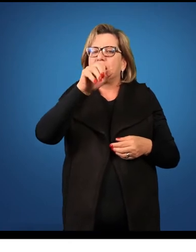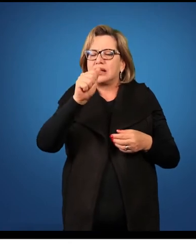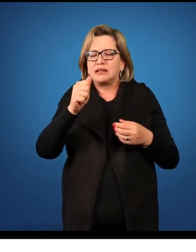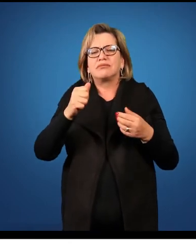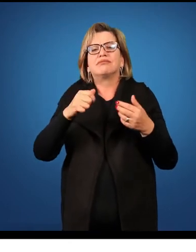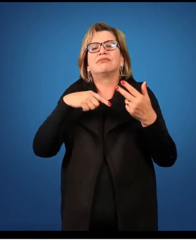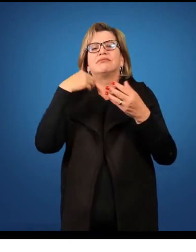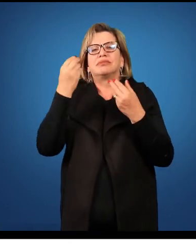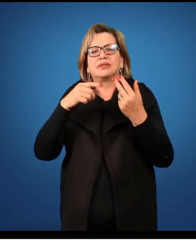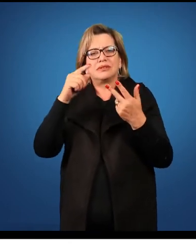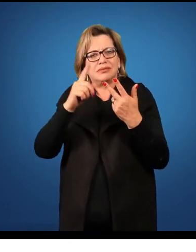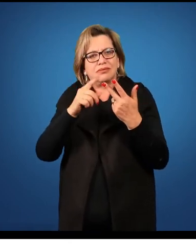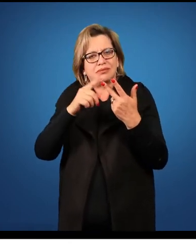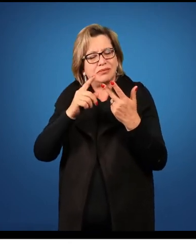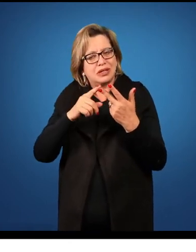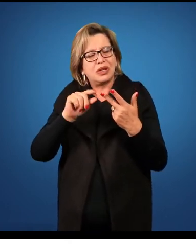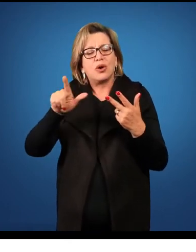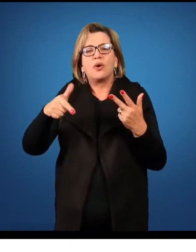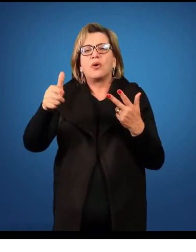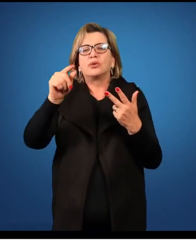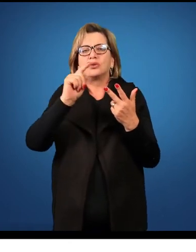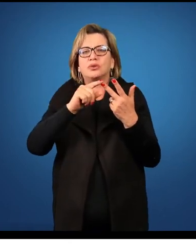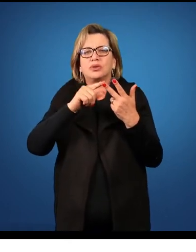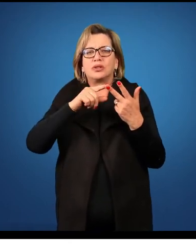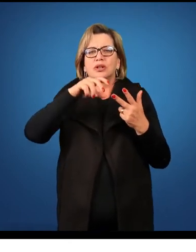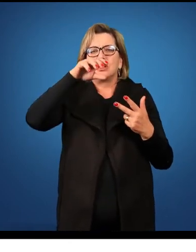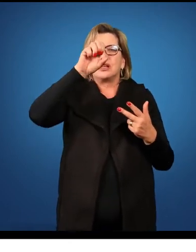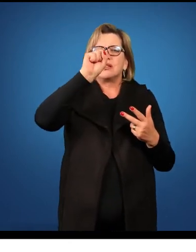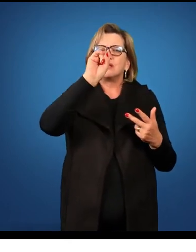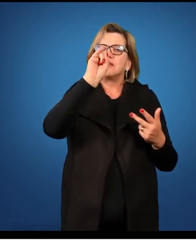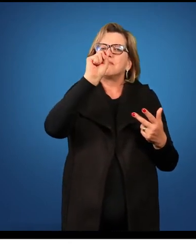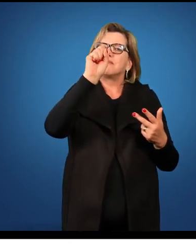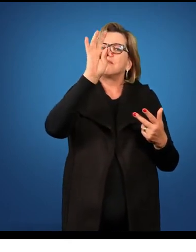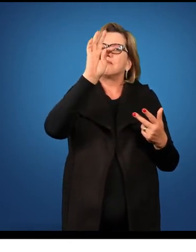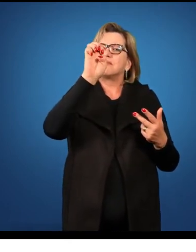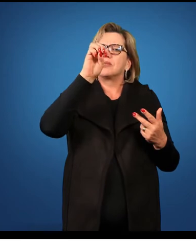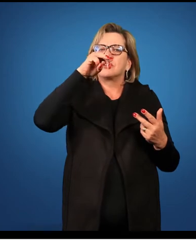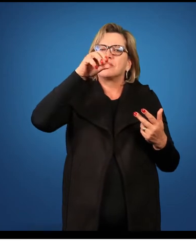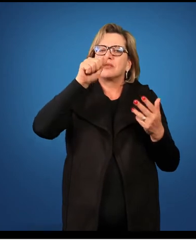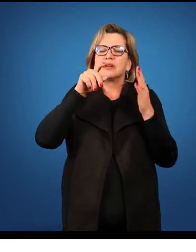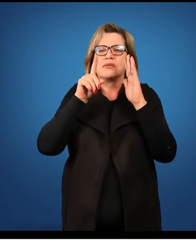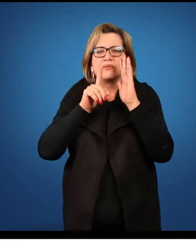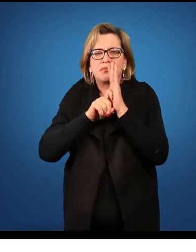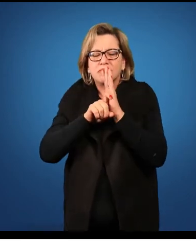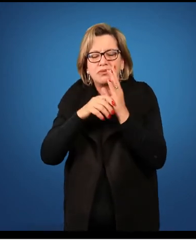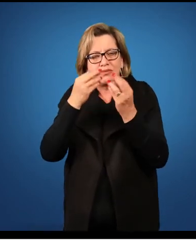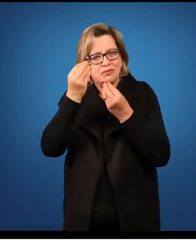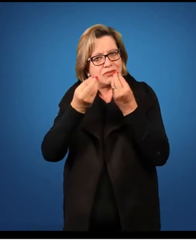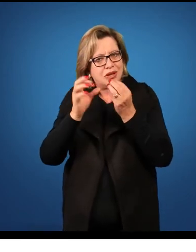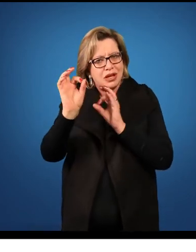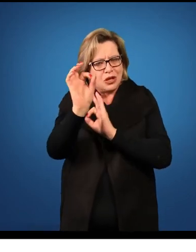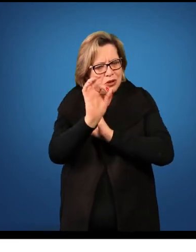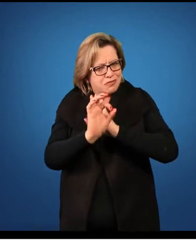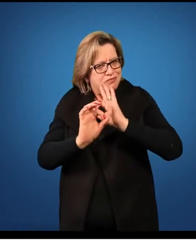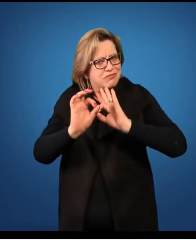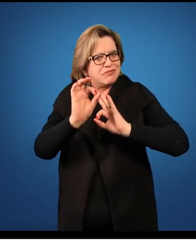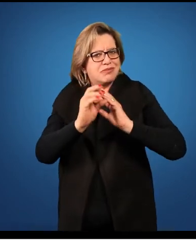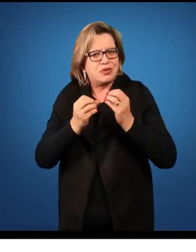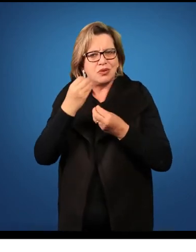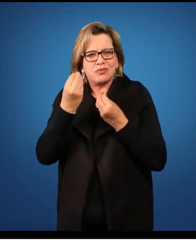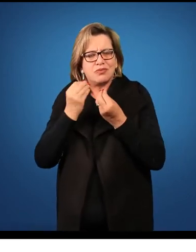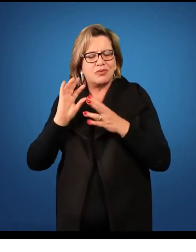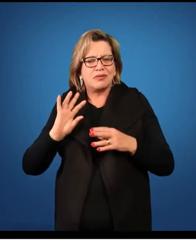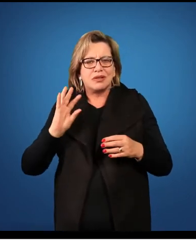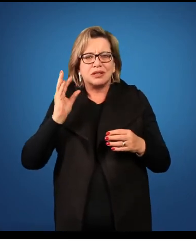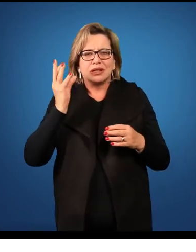da matéria. Nós temos outro conteúdo estruturante, seriam sistemas biológicos. Então, desde a constituição desses sistemas biológicos, o funcionamento, né,